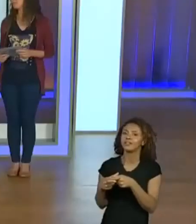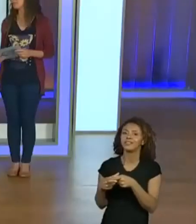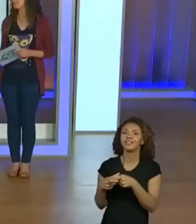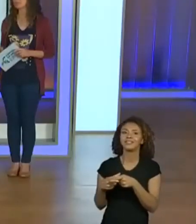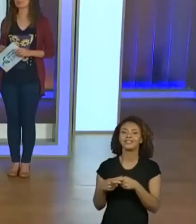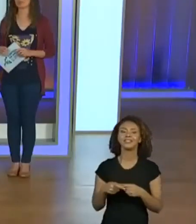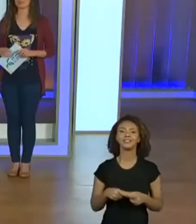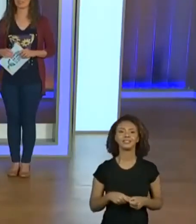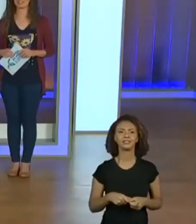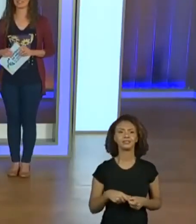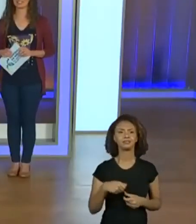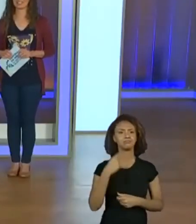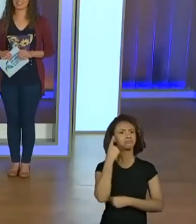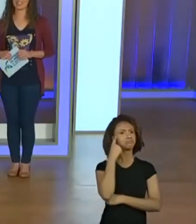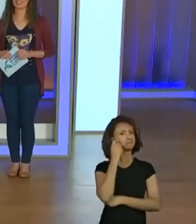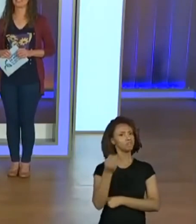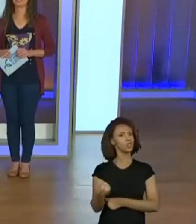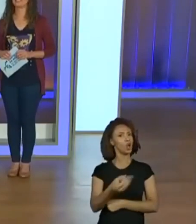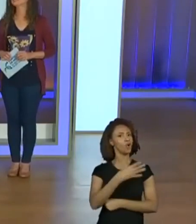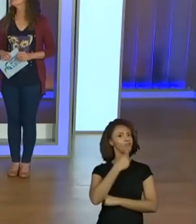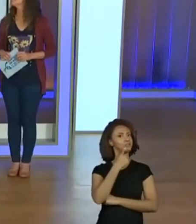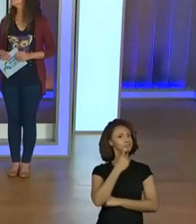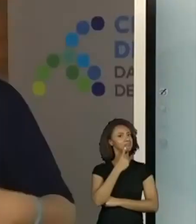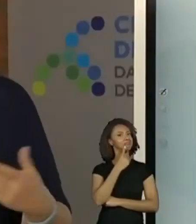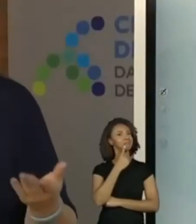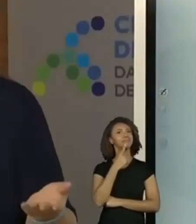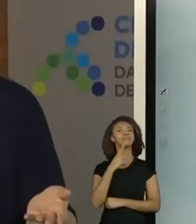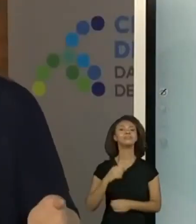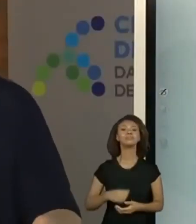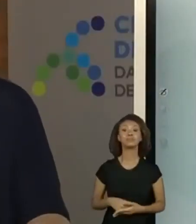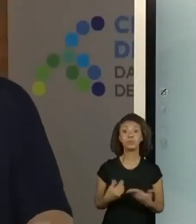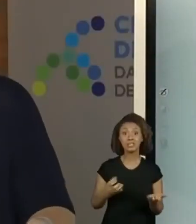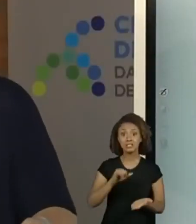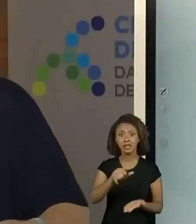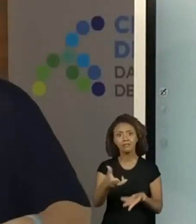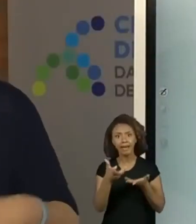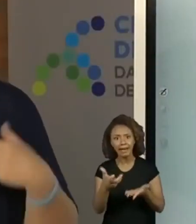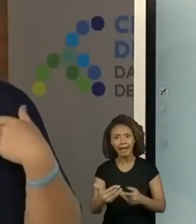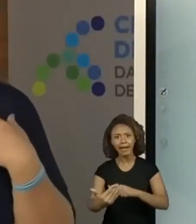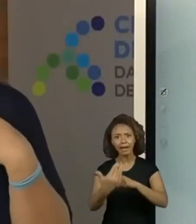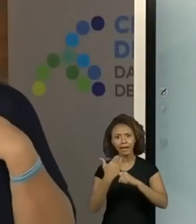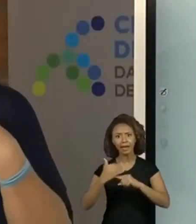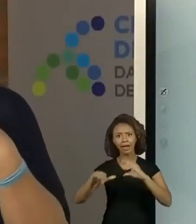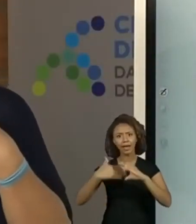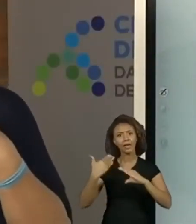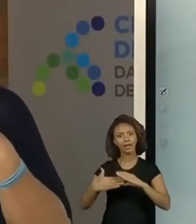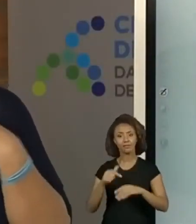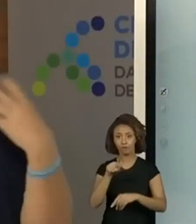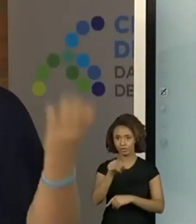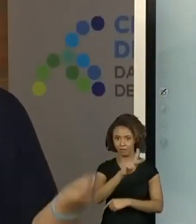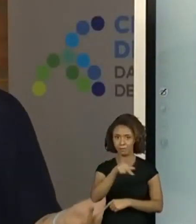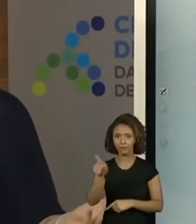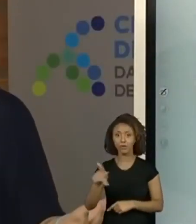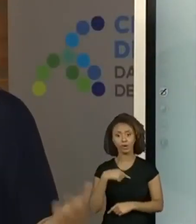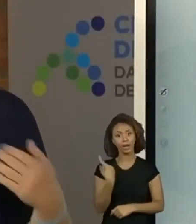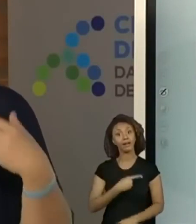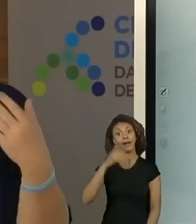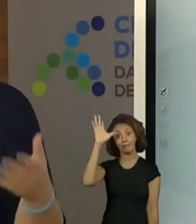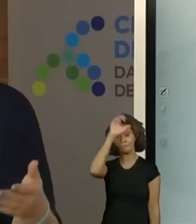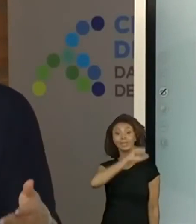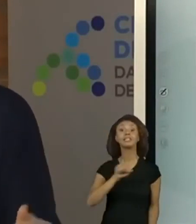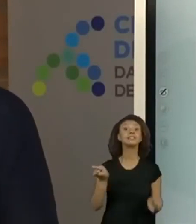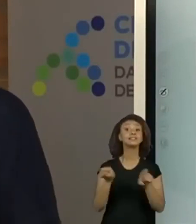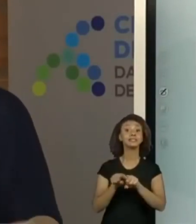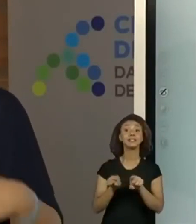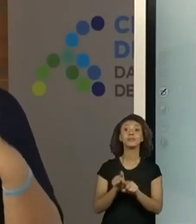Também não. Nossa, essa foi nova para mim. E é bacana. Então, quando vocês fizerem contribuição, professores, eu acho que esse foi um aprendizado até para a gente, às vezes.